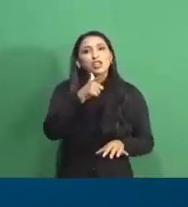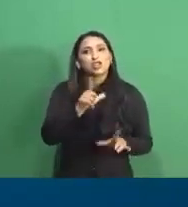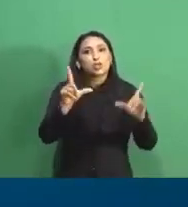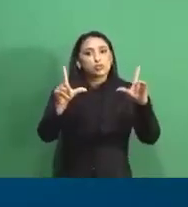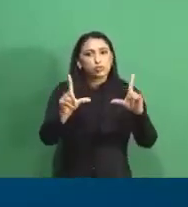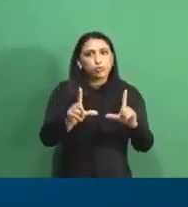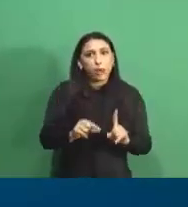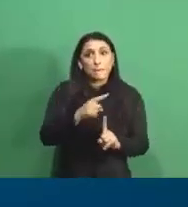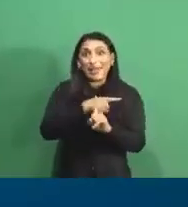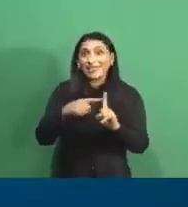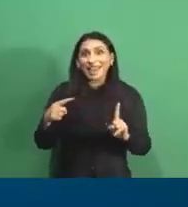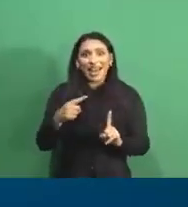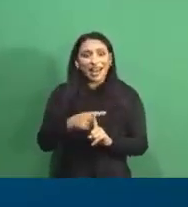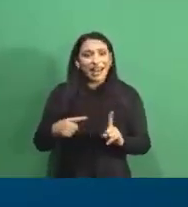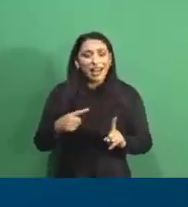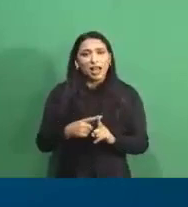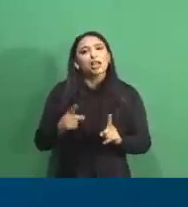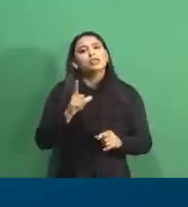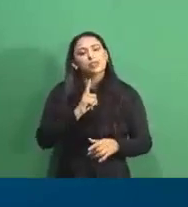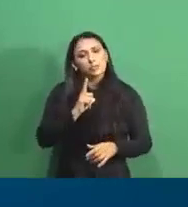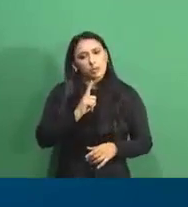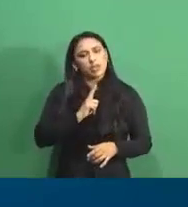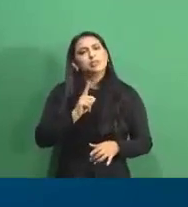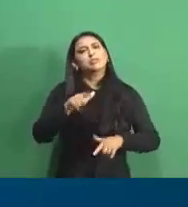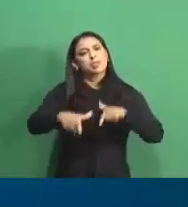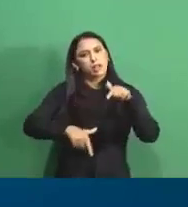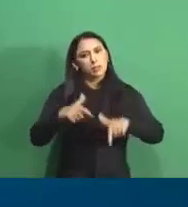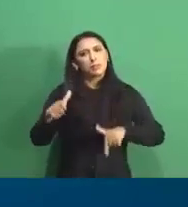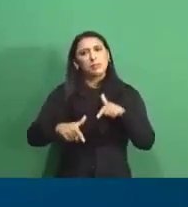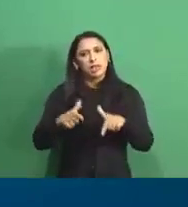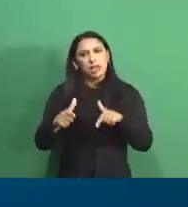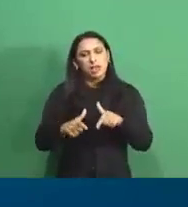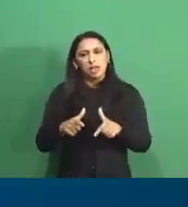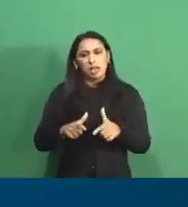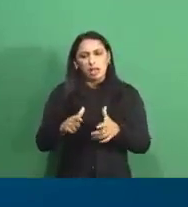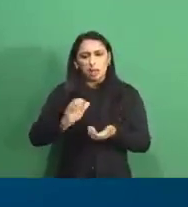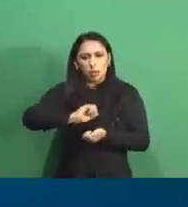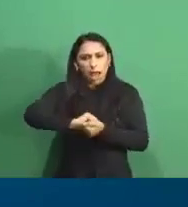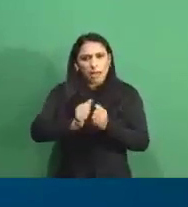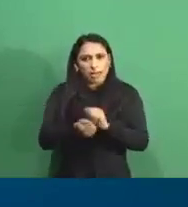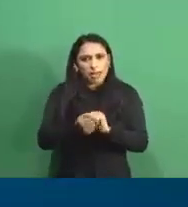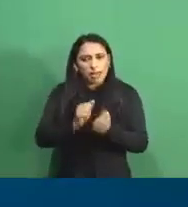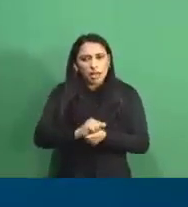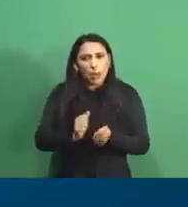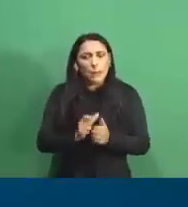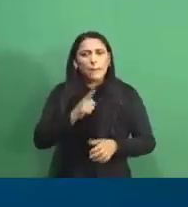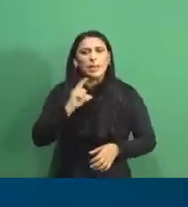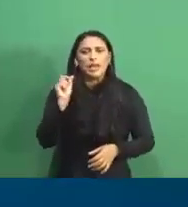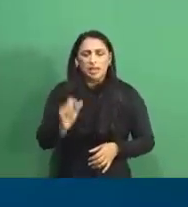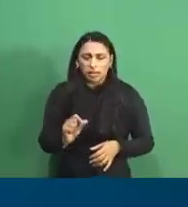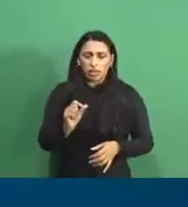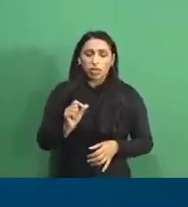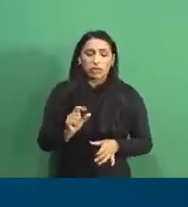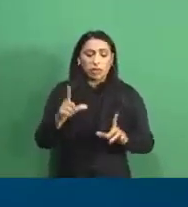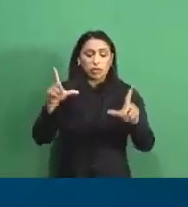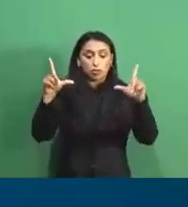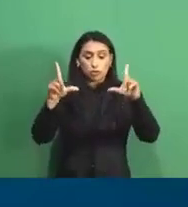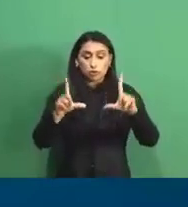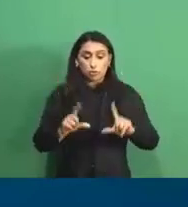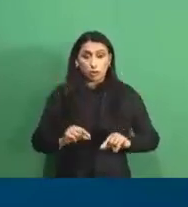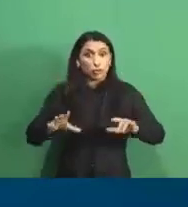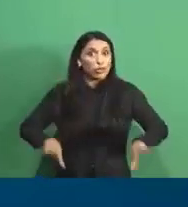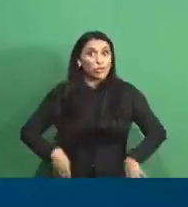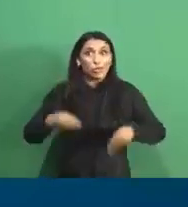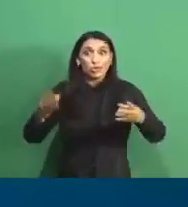pela metade, ainda produzindo artesanalmente. Então, tendo um impacto tanto econômico, reduzindo pela metade os custos.